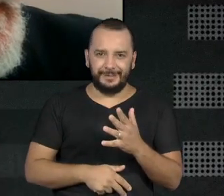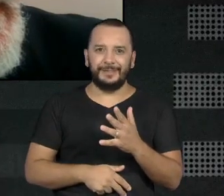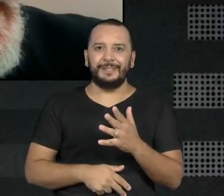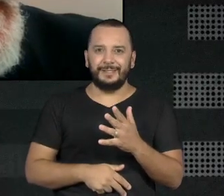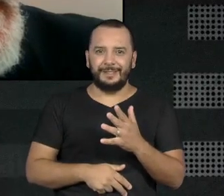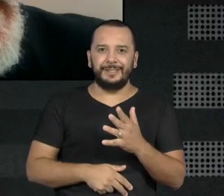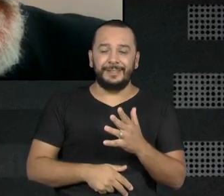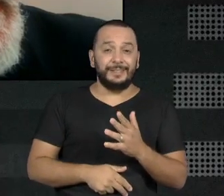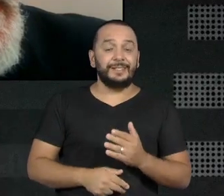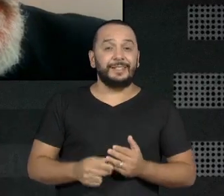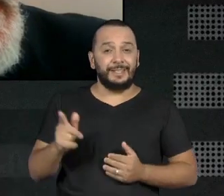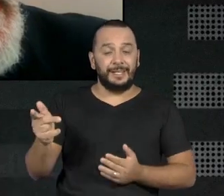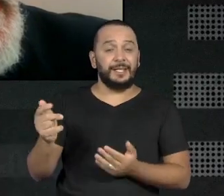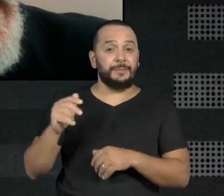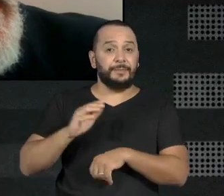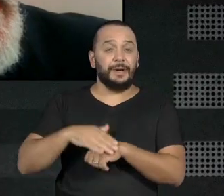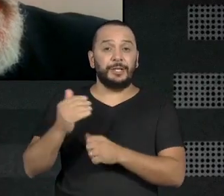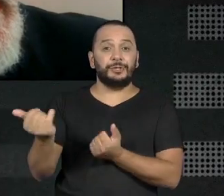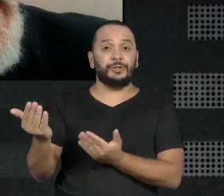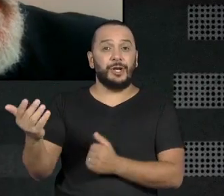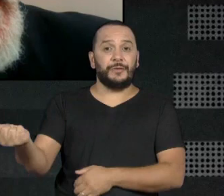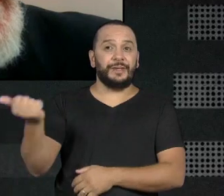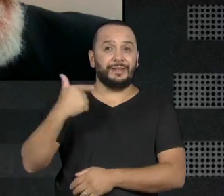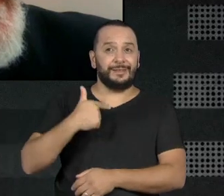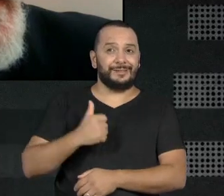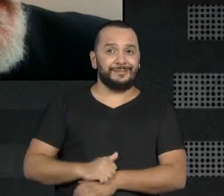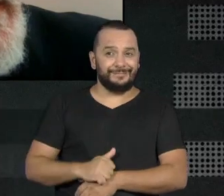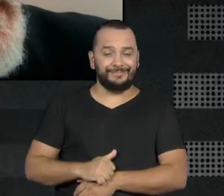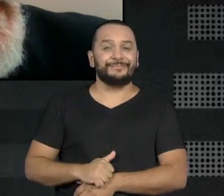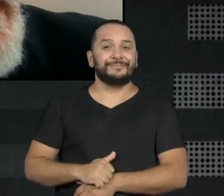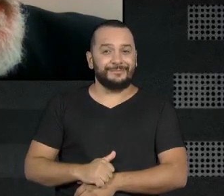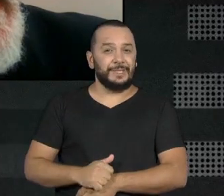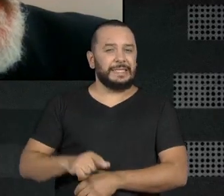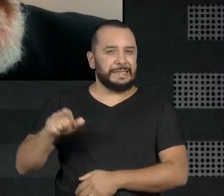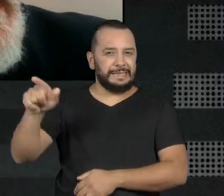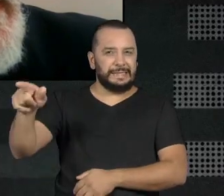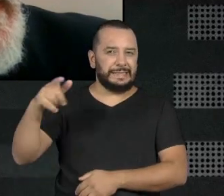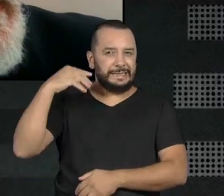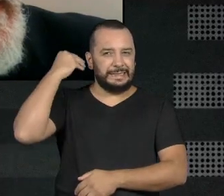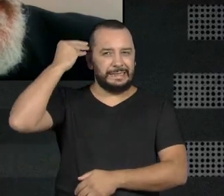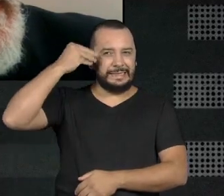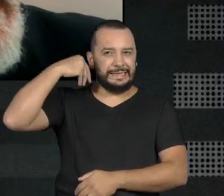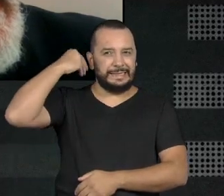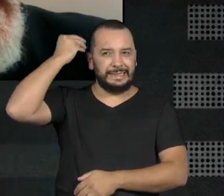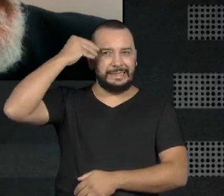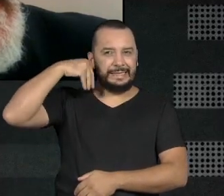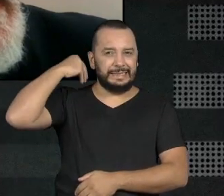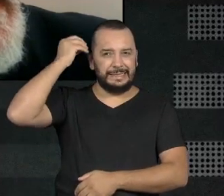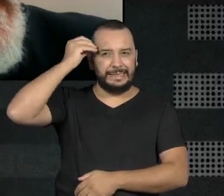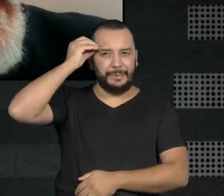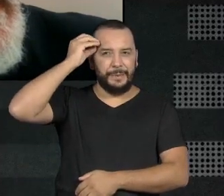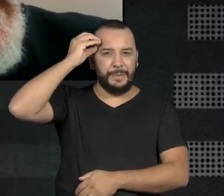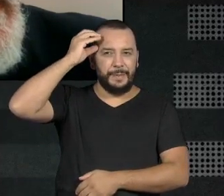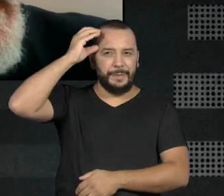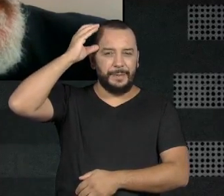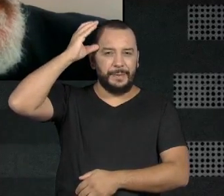mais jovem do que eu, trouxe na bagagem um mundo